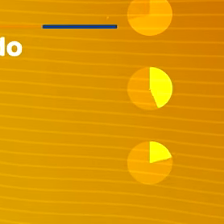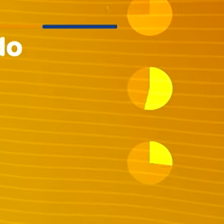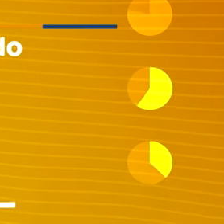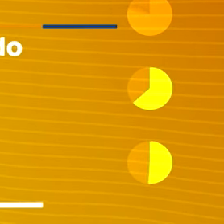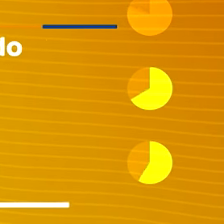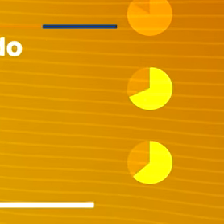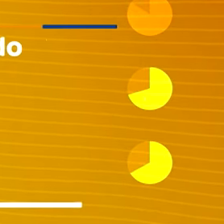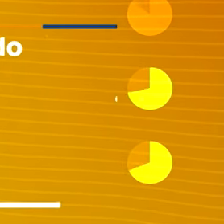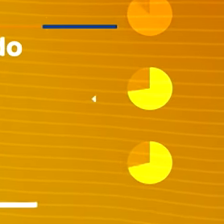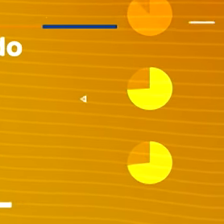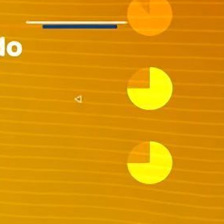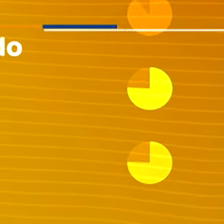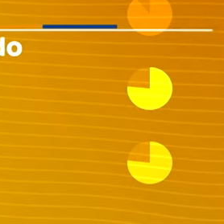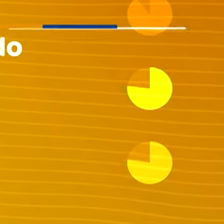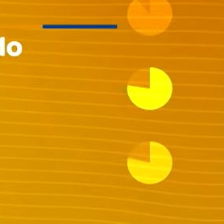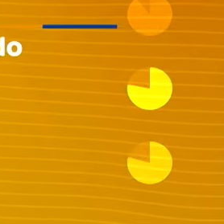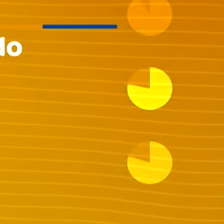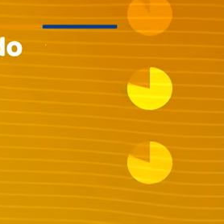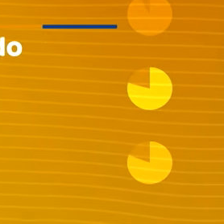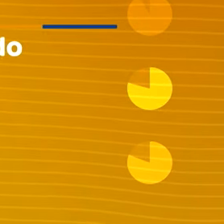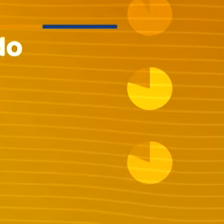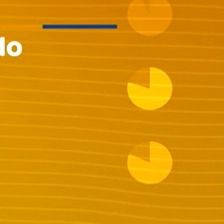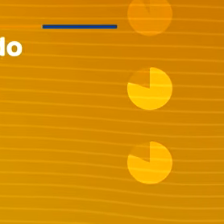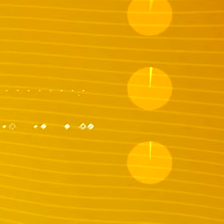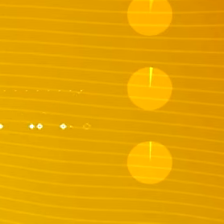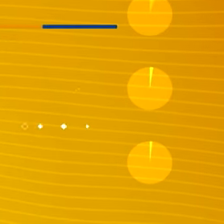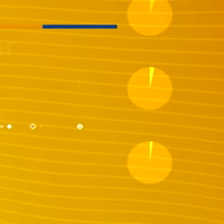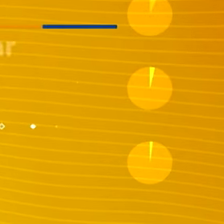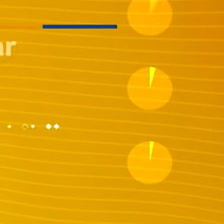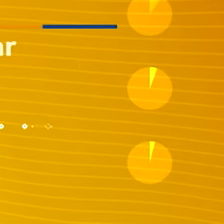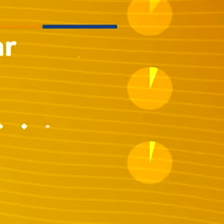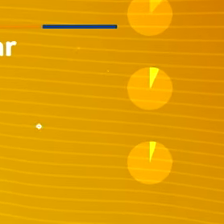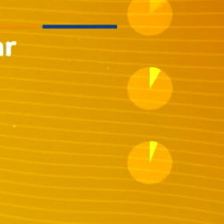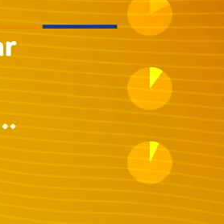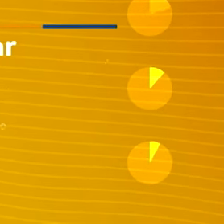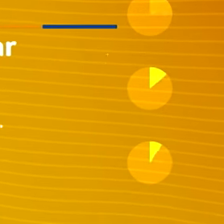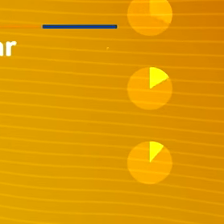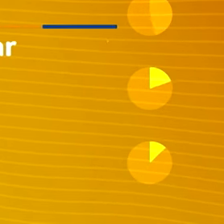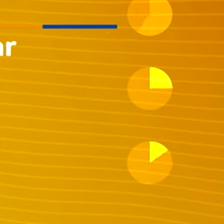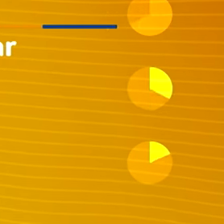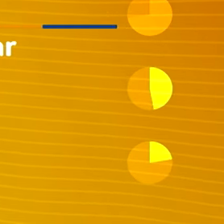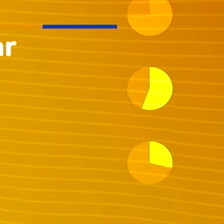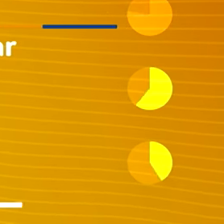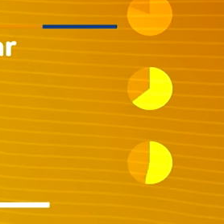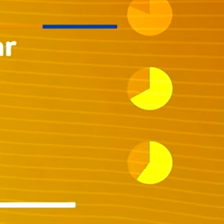A gente volta